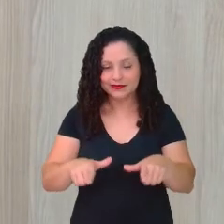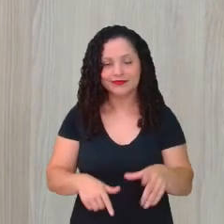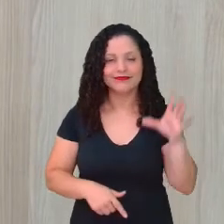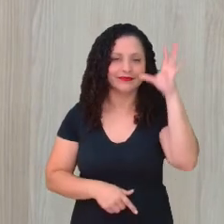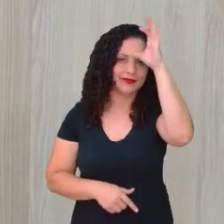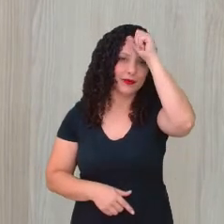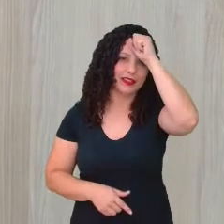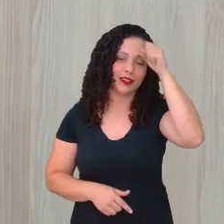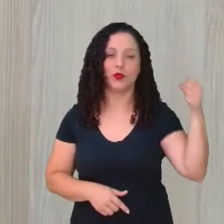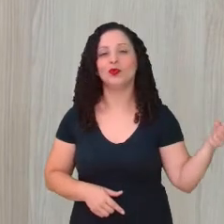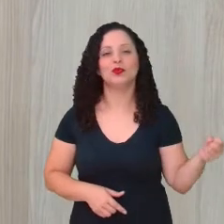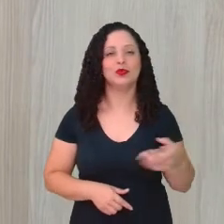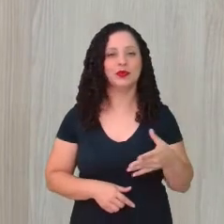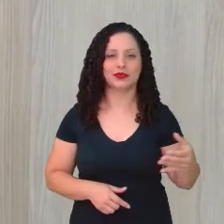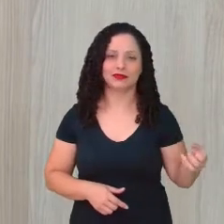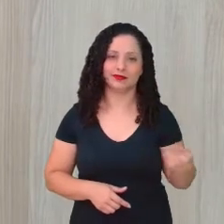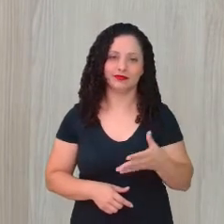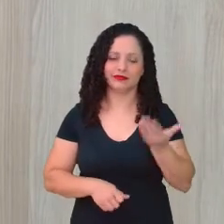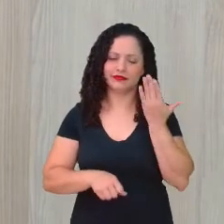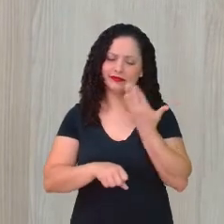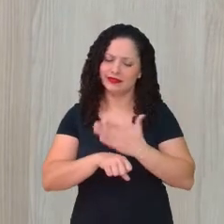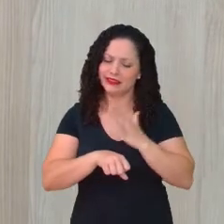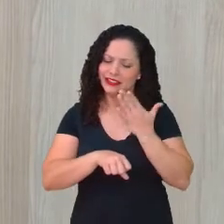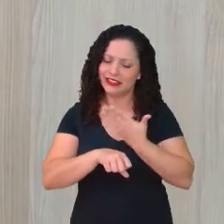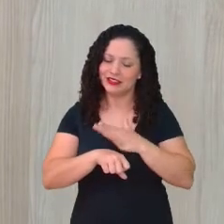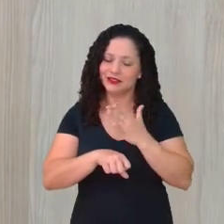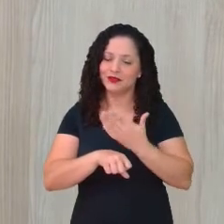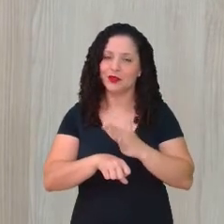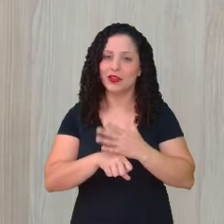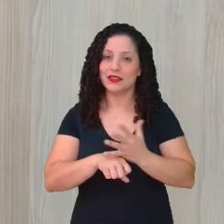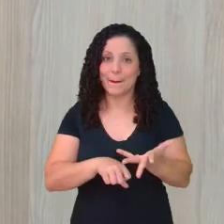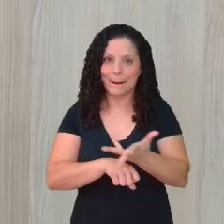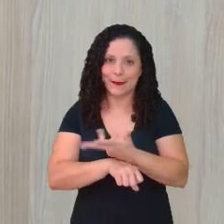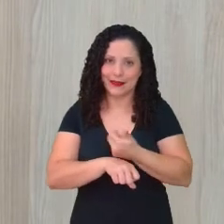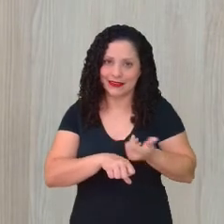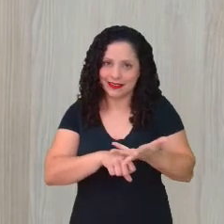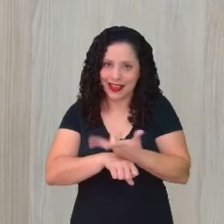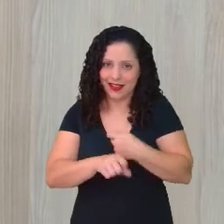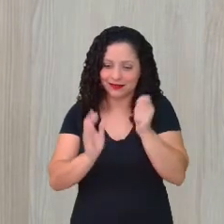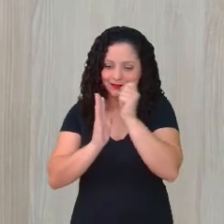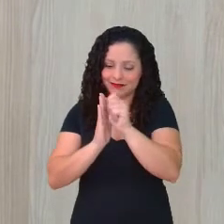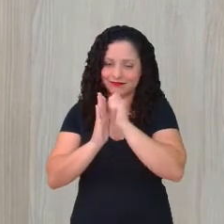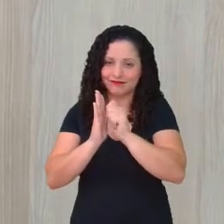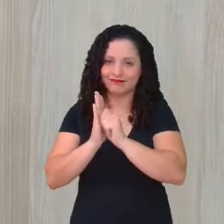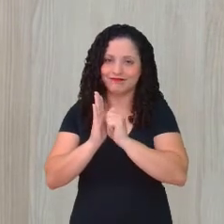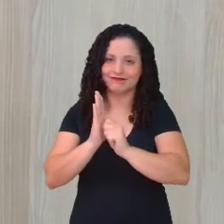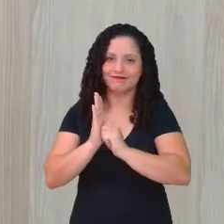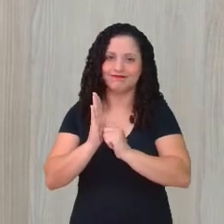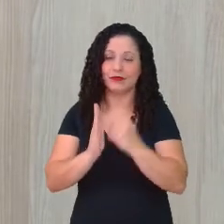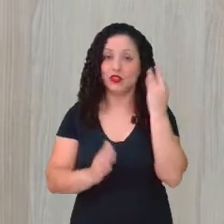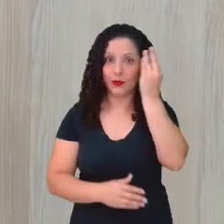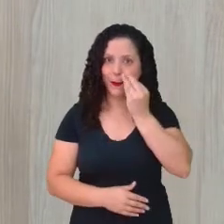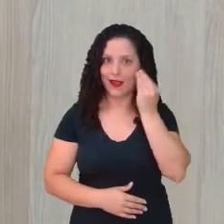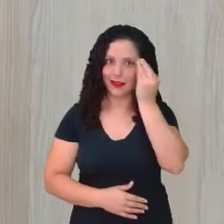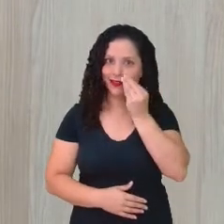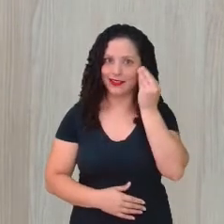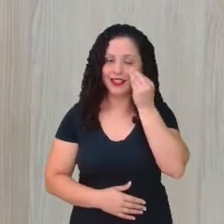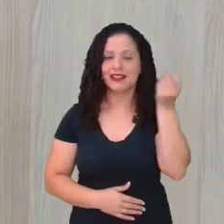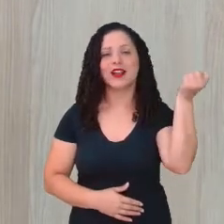entendeu isso muito cedo. E ela treinou essa habilidade desde muito cedo, né? E se tornou experiente,